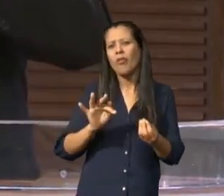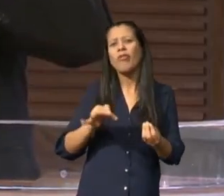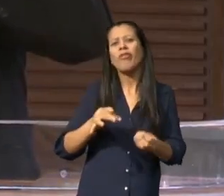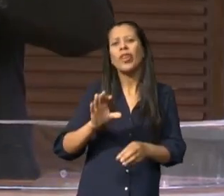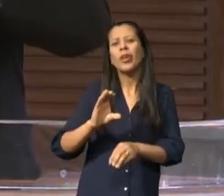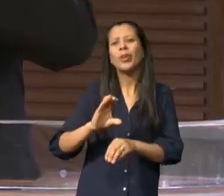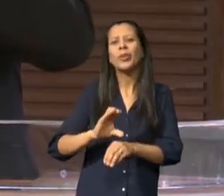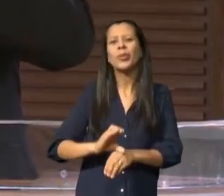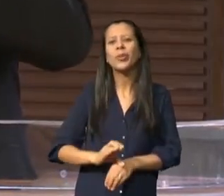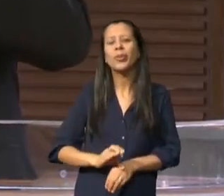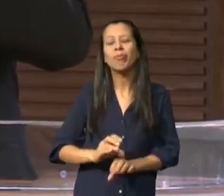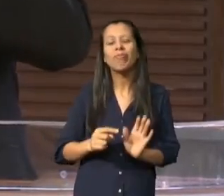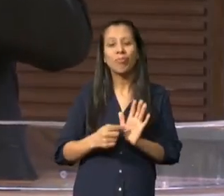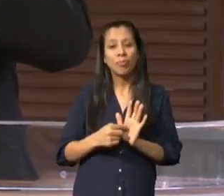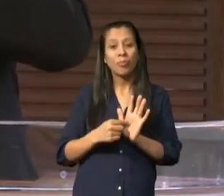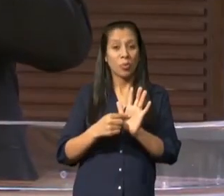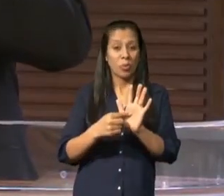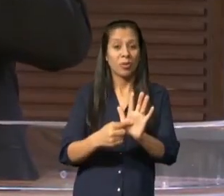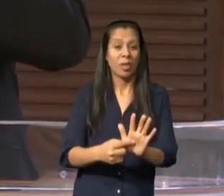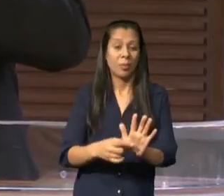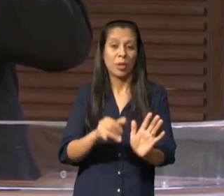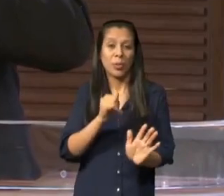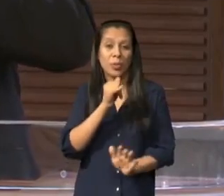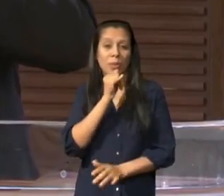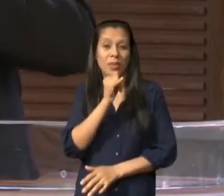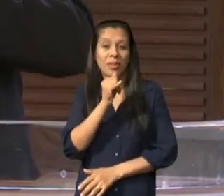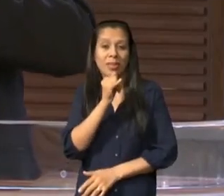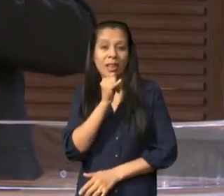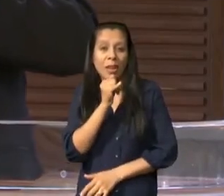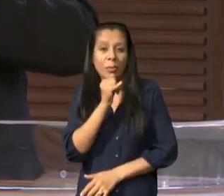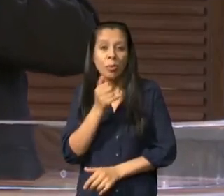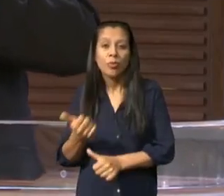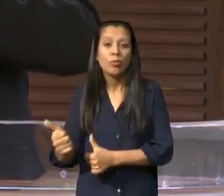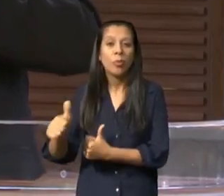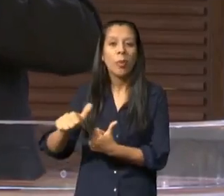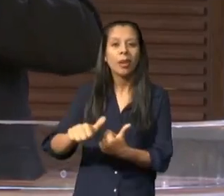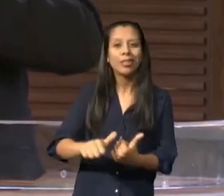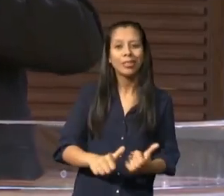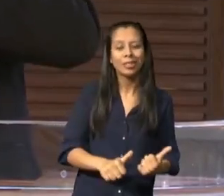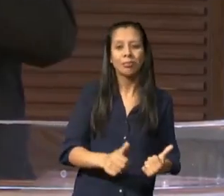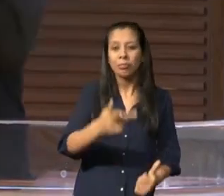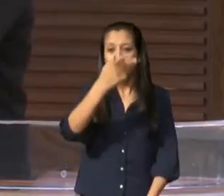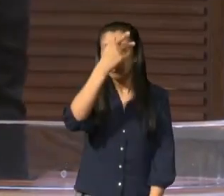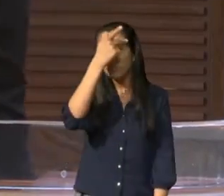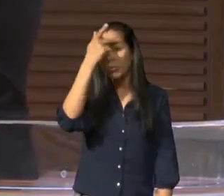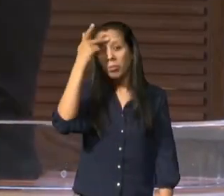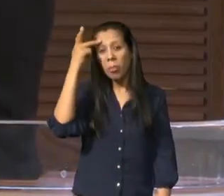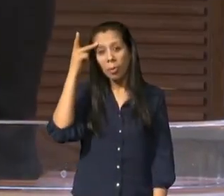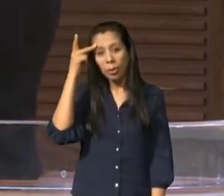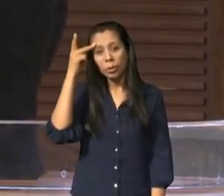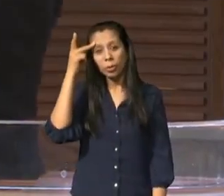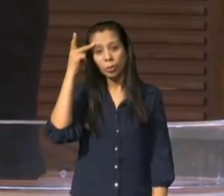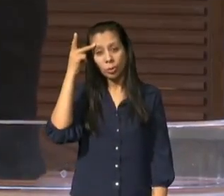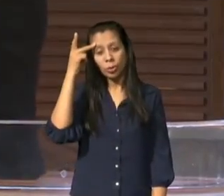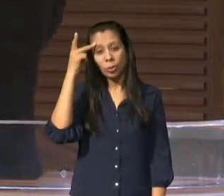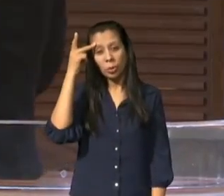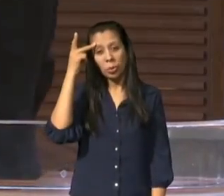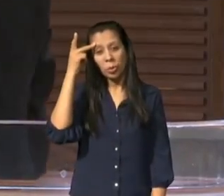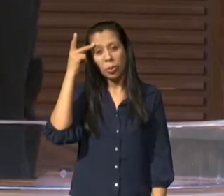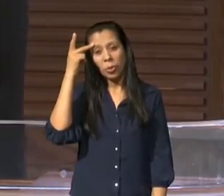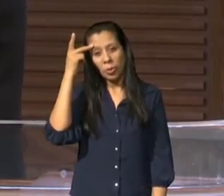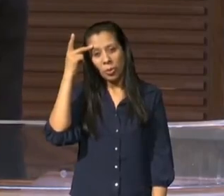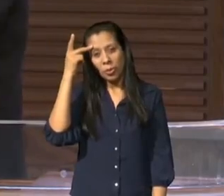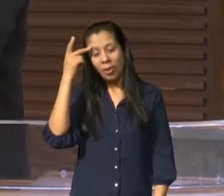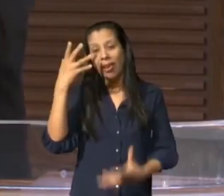tem feito essa transformação na sua vida eu quero convidar o pastor Gil que já está lá